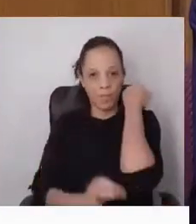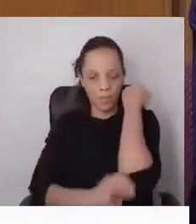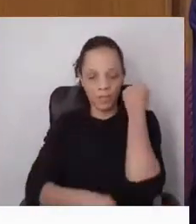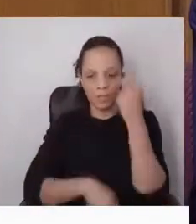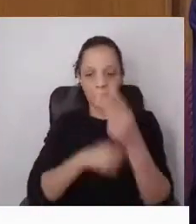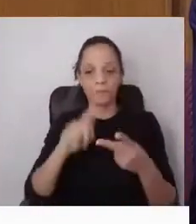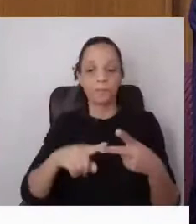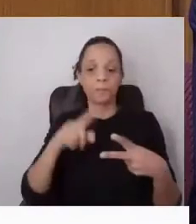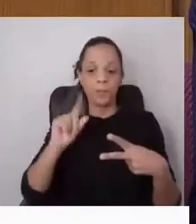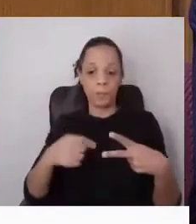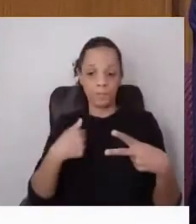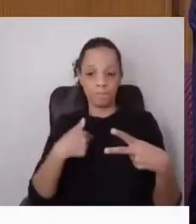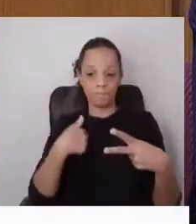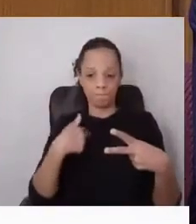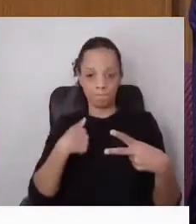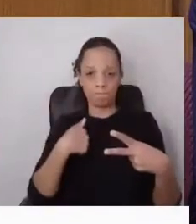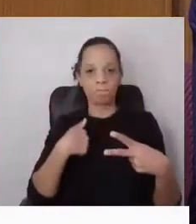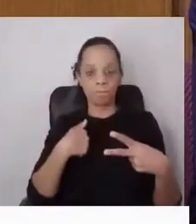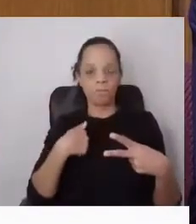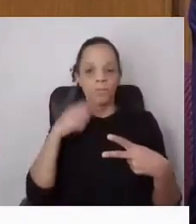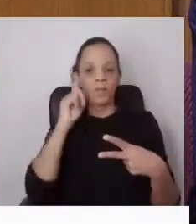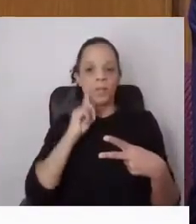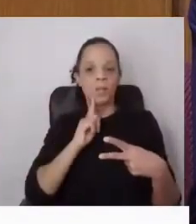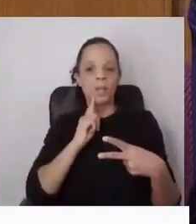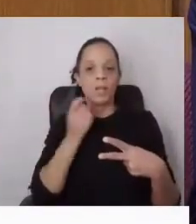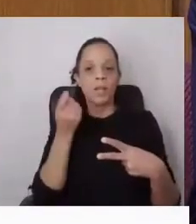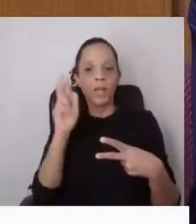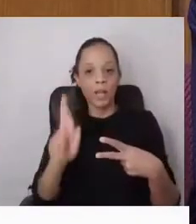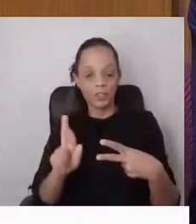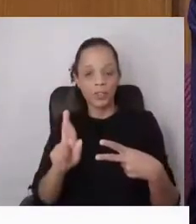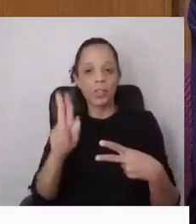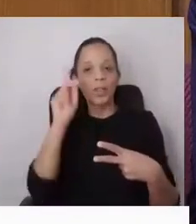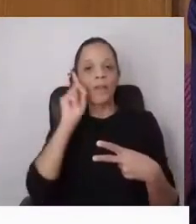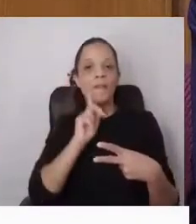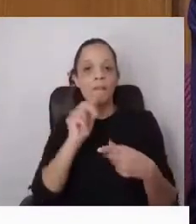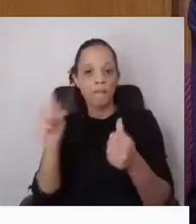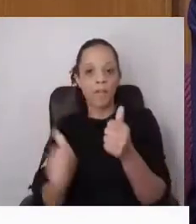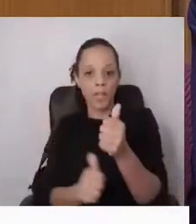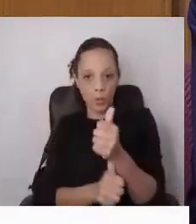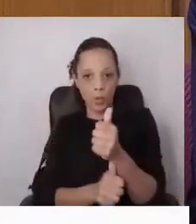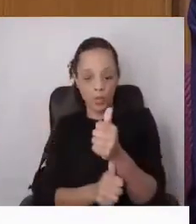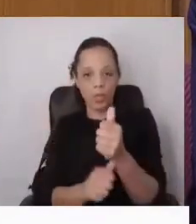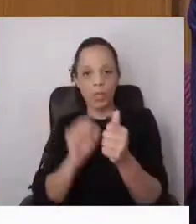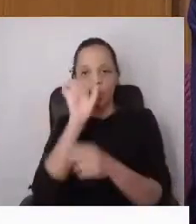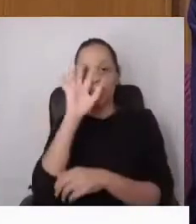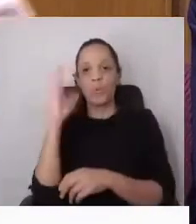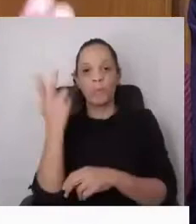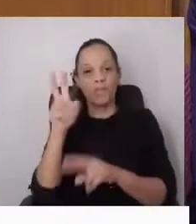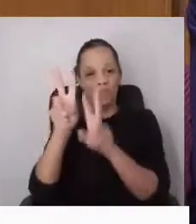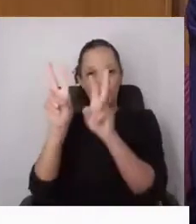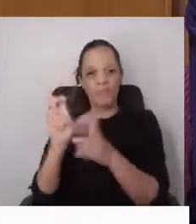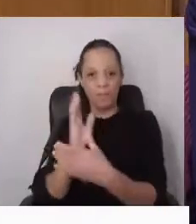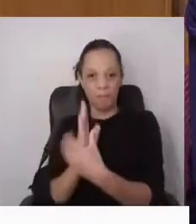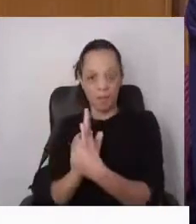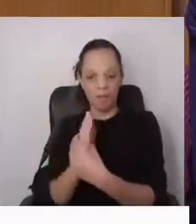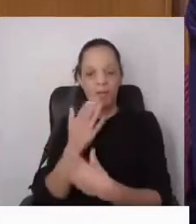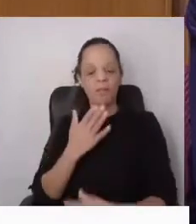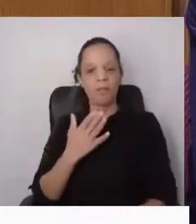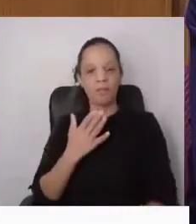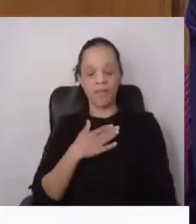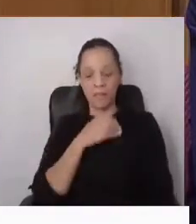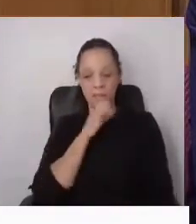na qualidade de ex-vereadora do Pelouro do Ambiente, que me, enfim, fico surpreendida,